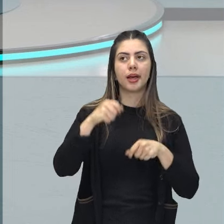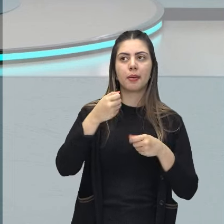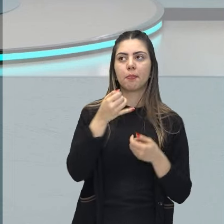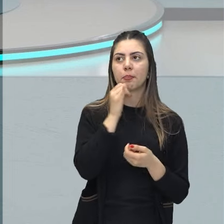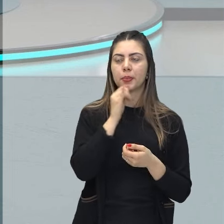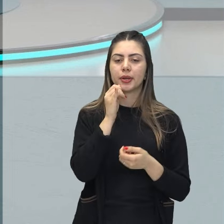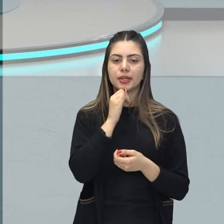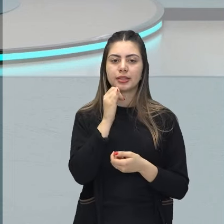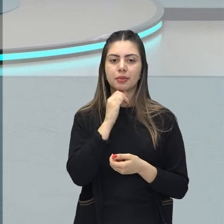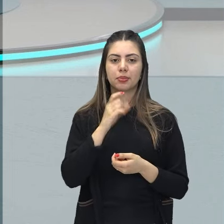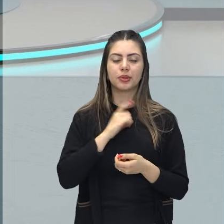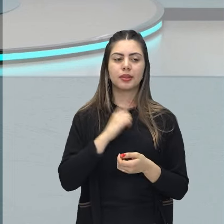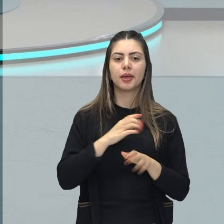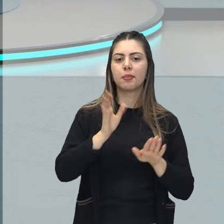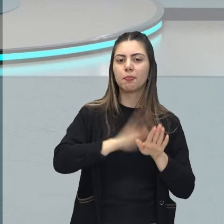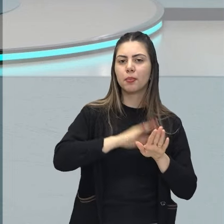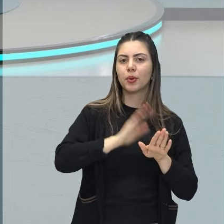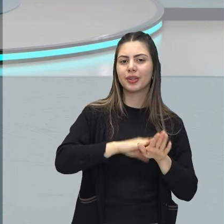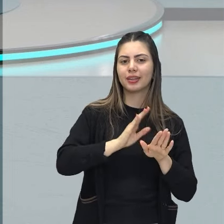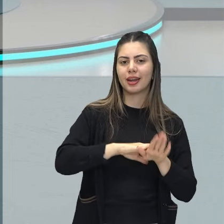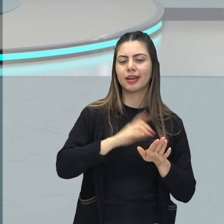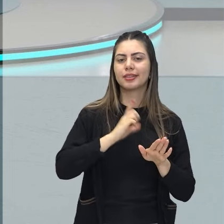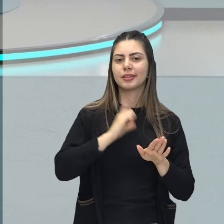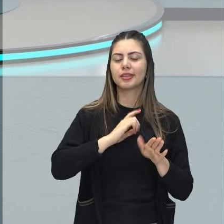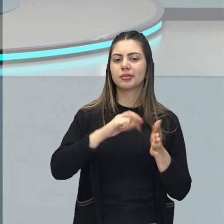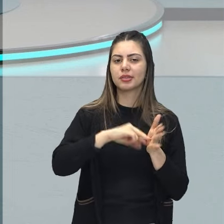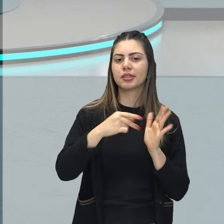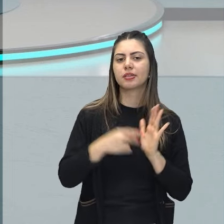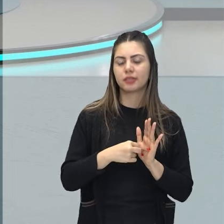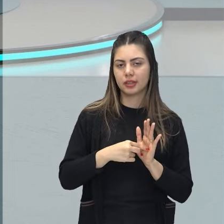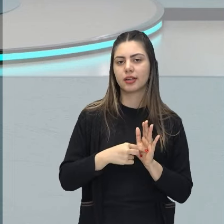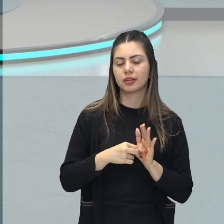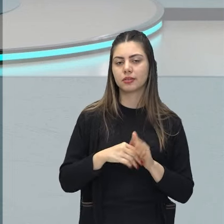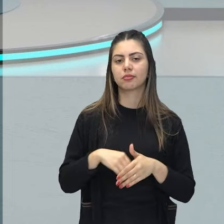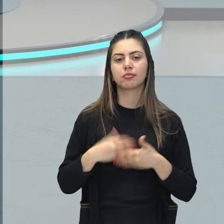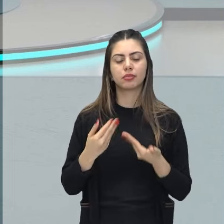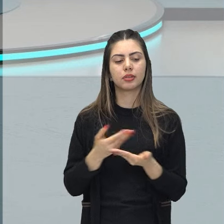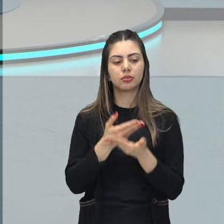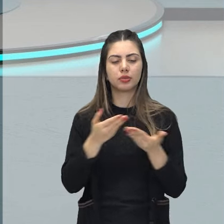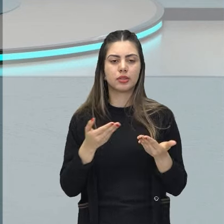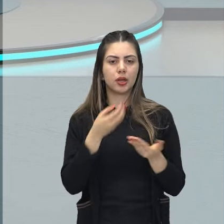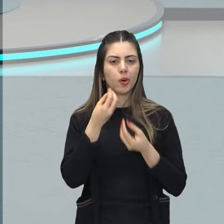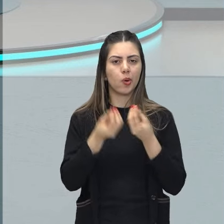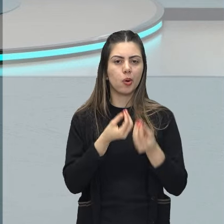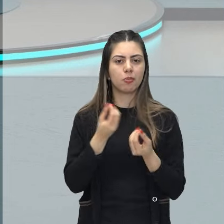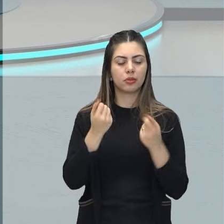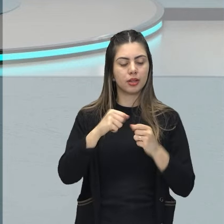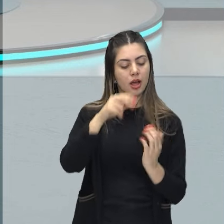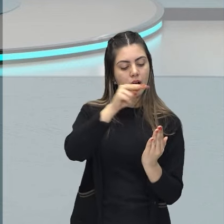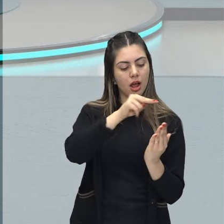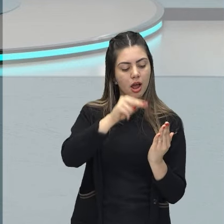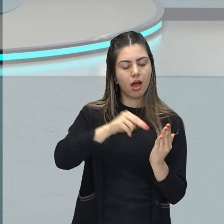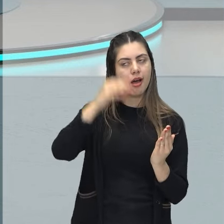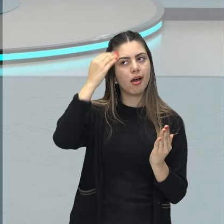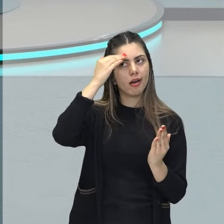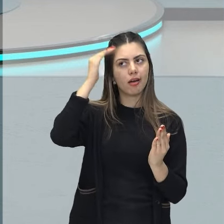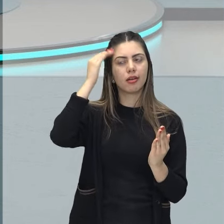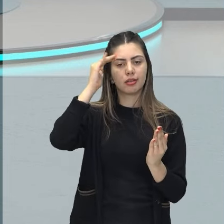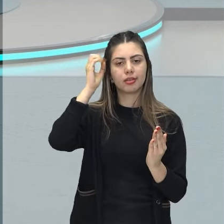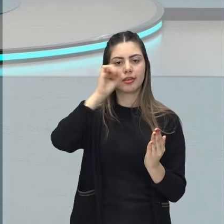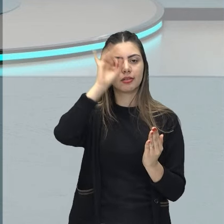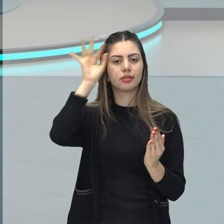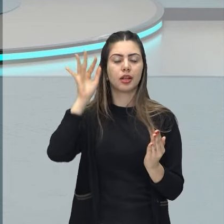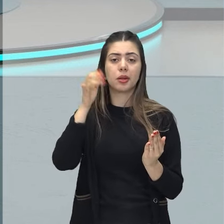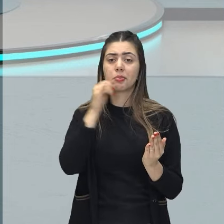que você tem uma manifestação, de repente nesse momento de epifania você começa a compreender as coisas. De repente algo,